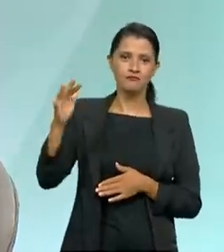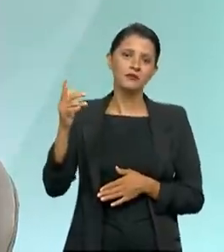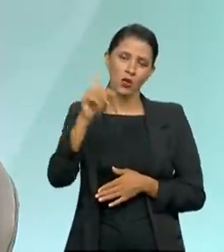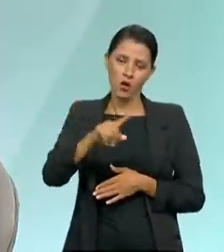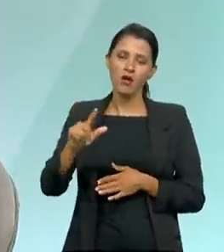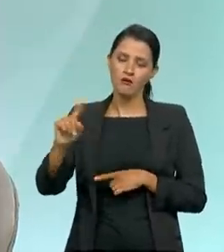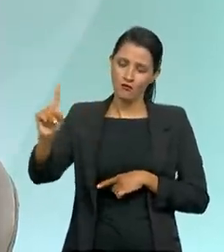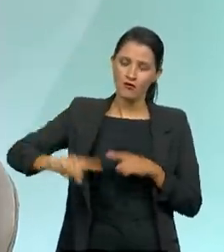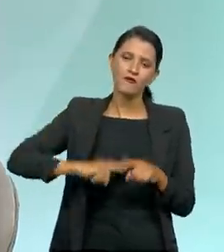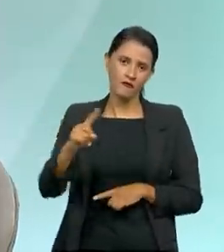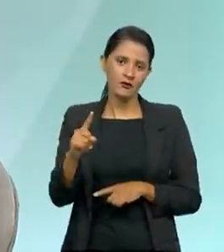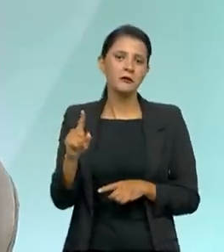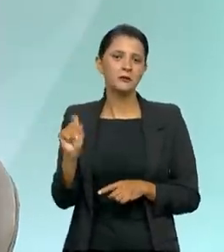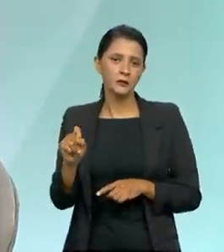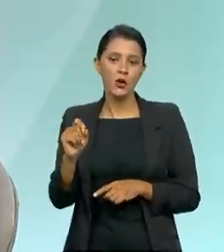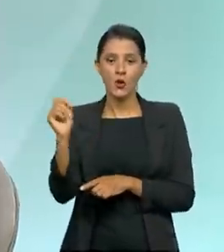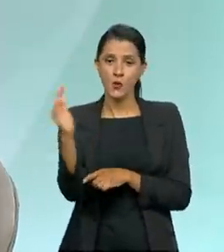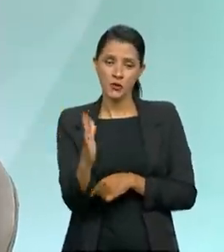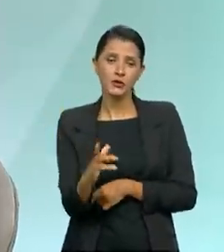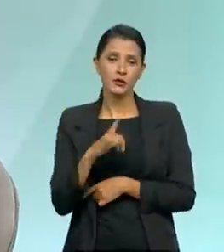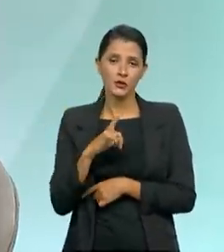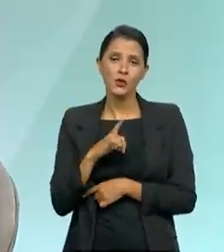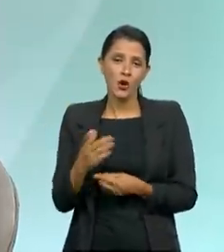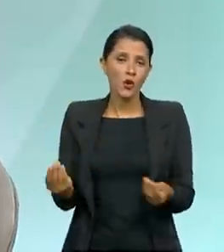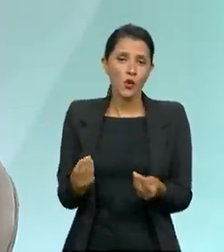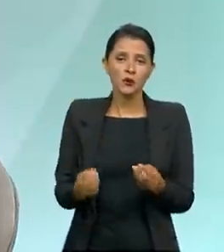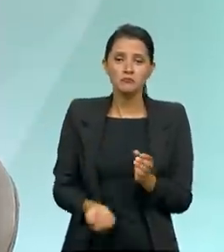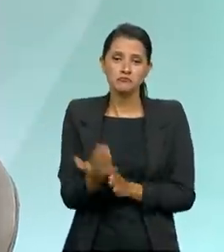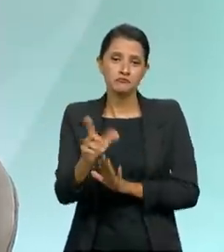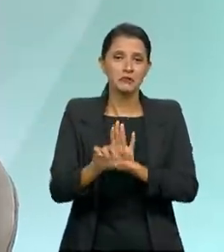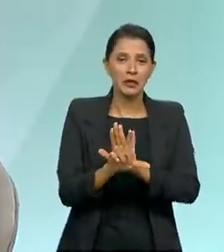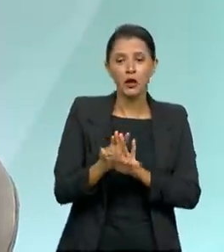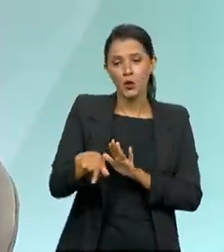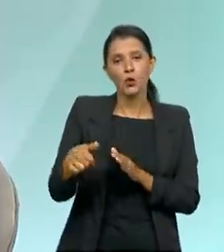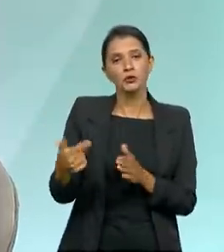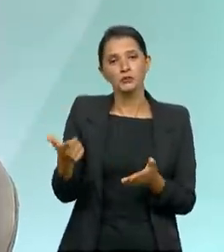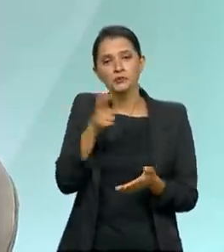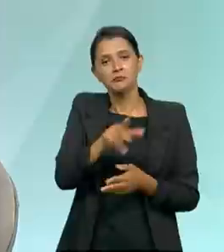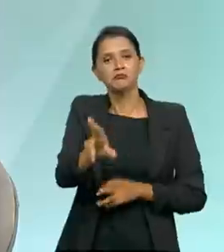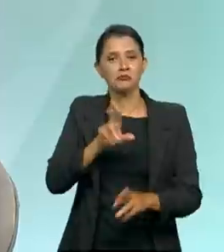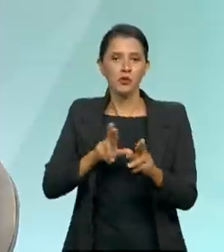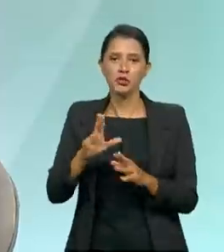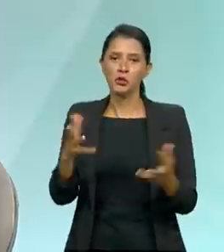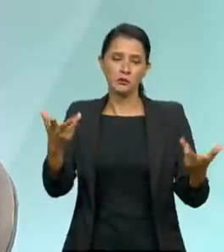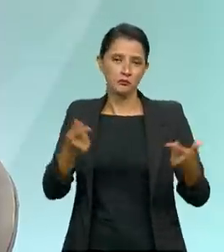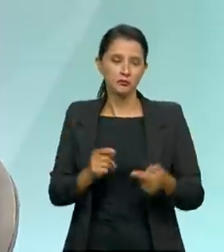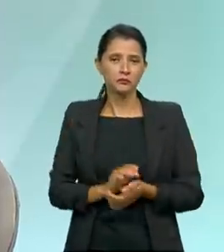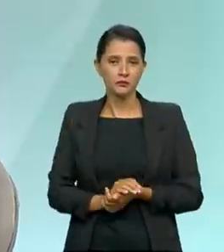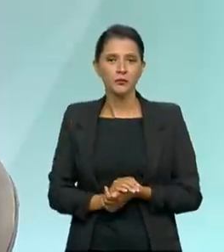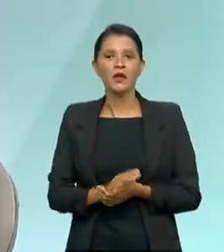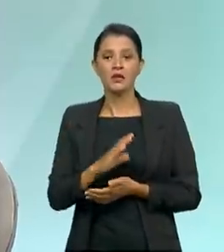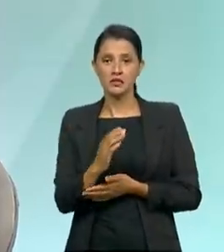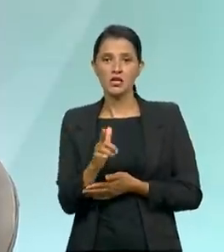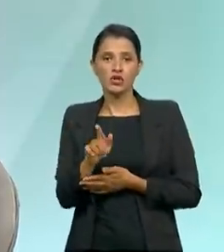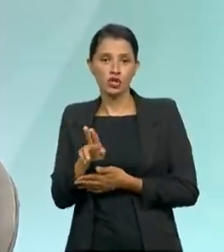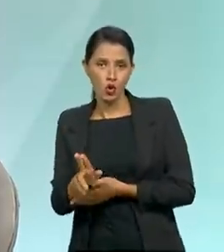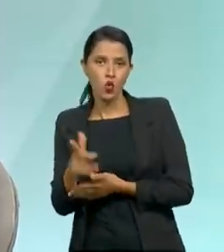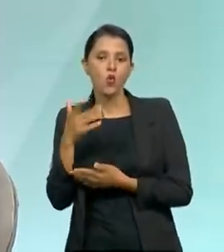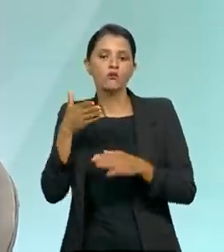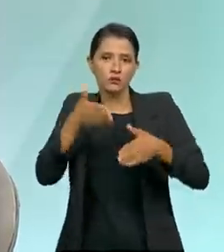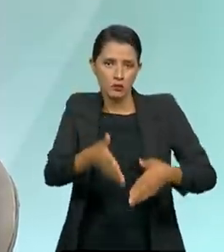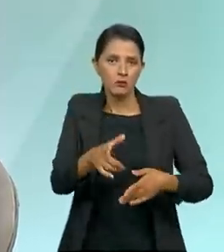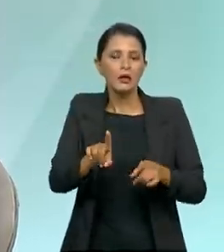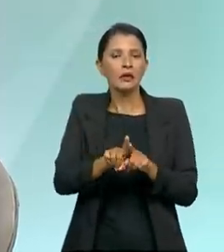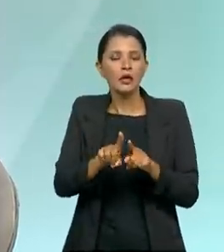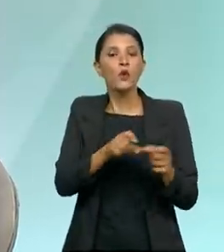avanço que o Brasil deu e que hoje vem surtindo defeitos sensacionais. A CGU participa desse processo e, no Poder